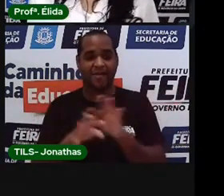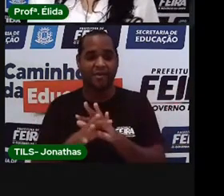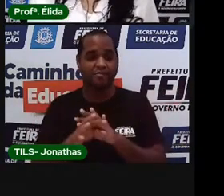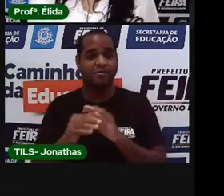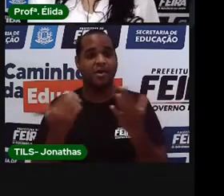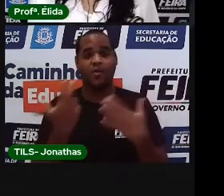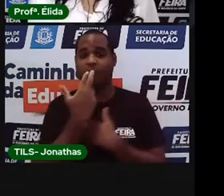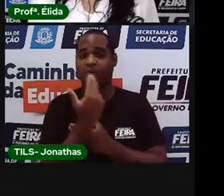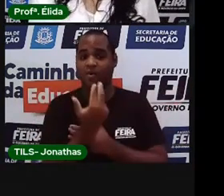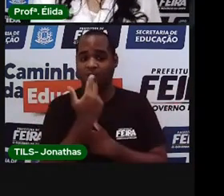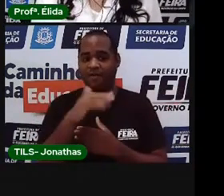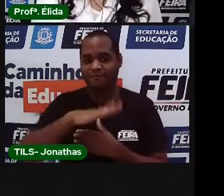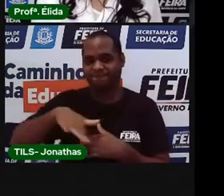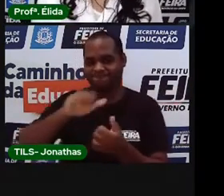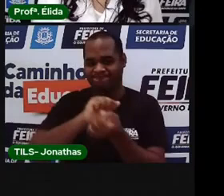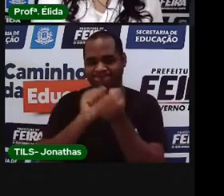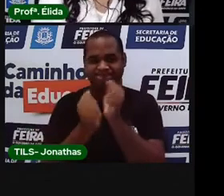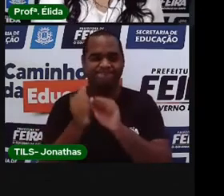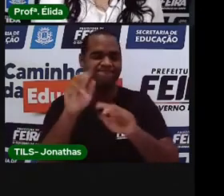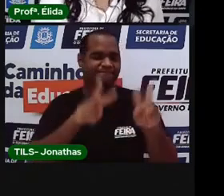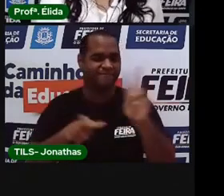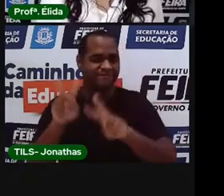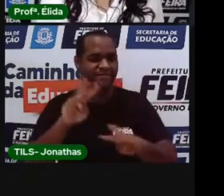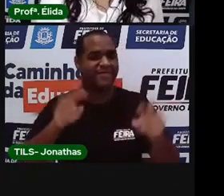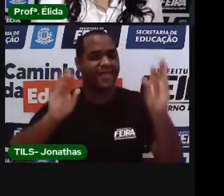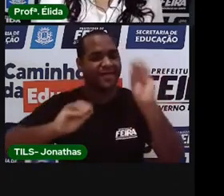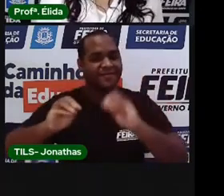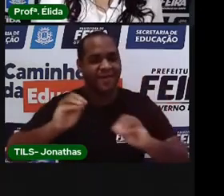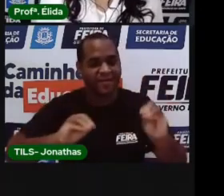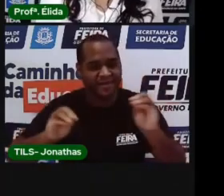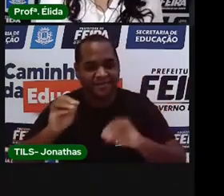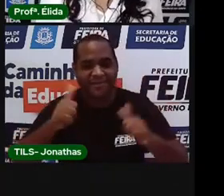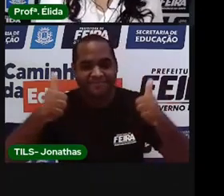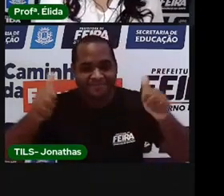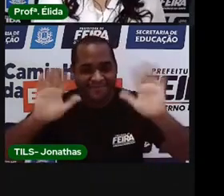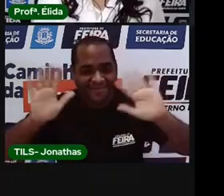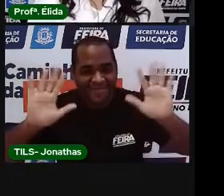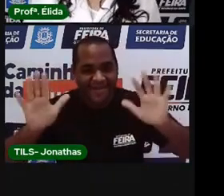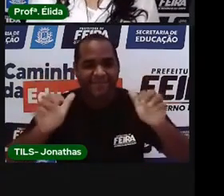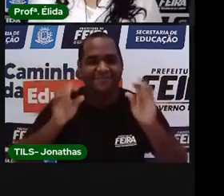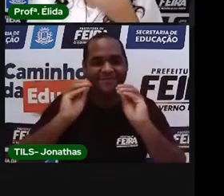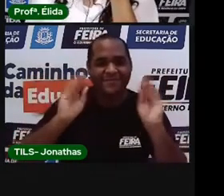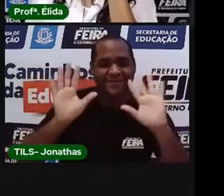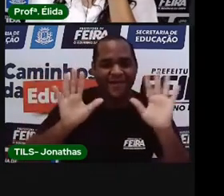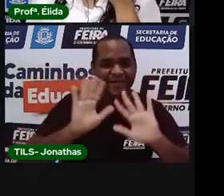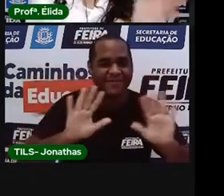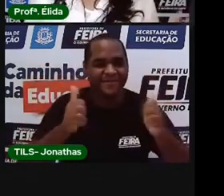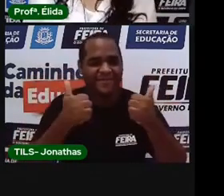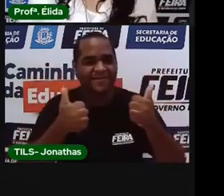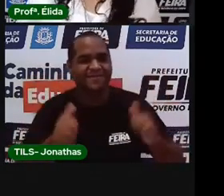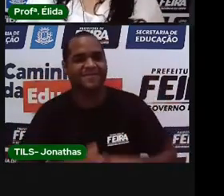aula de linguagens e artes visuais acaba aqui. Até a próxima aula. Se cuida. Beijão. abraço. Tchau. Tchau. Tchau.